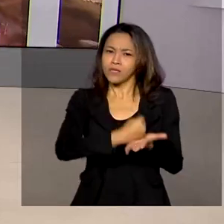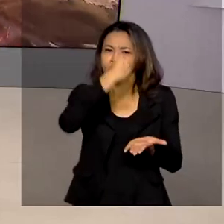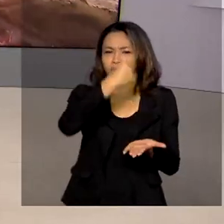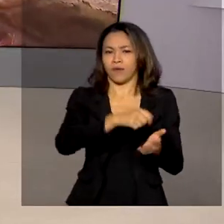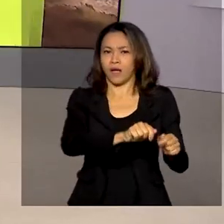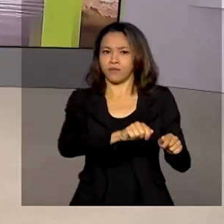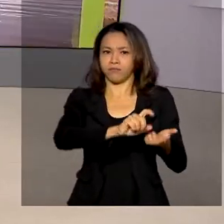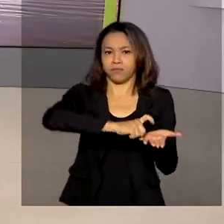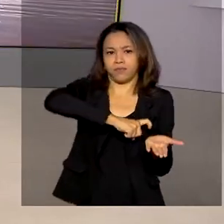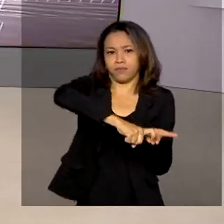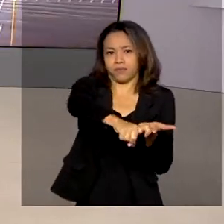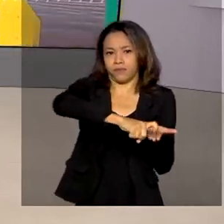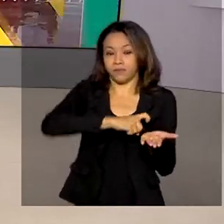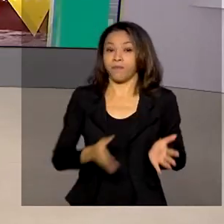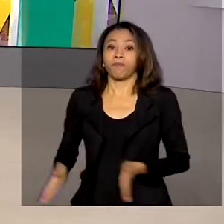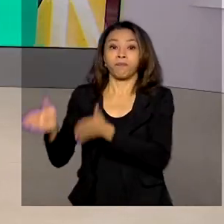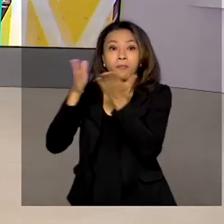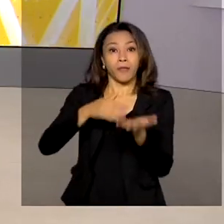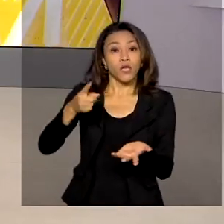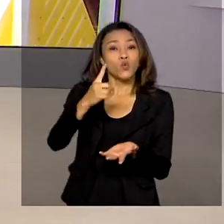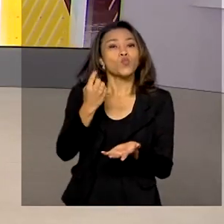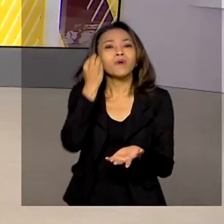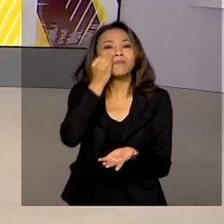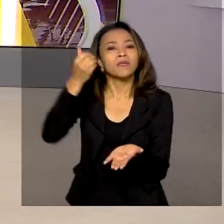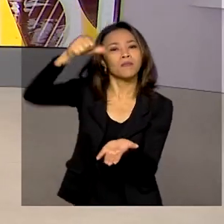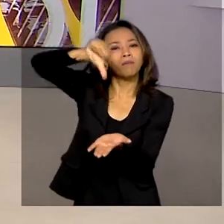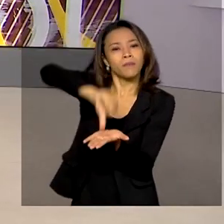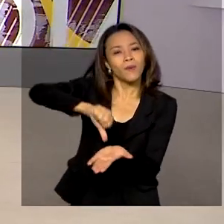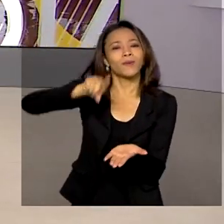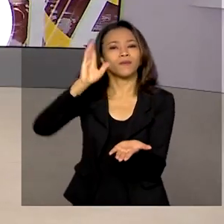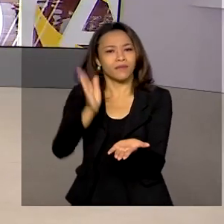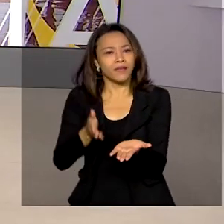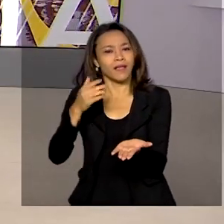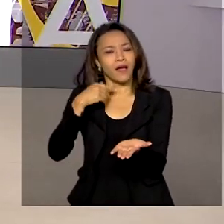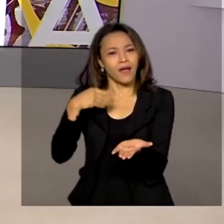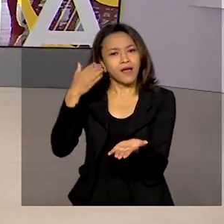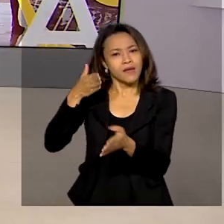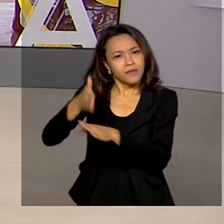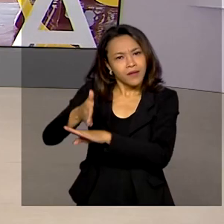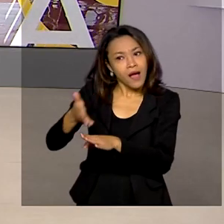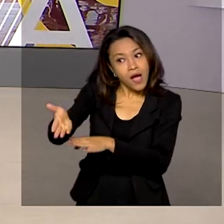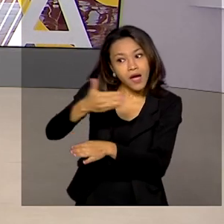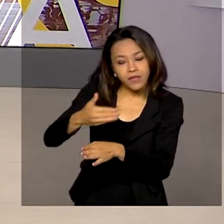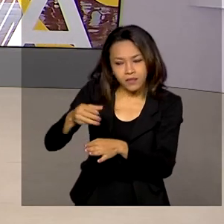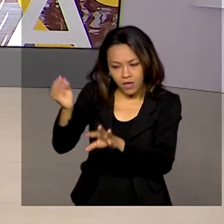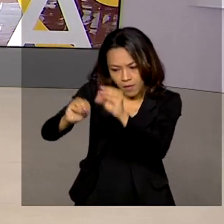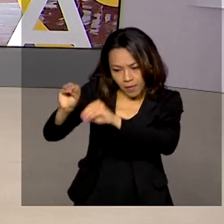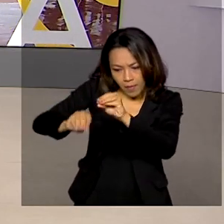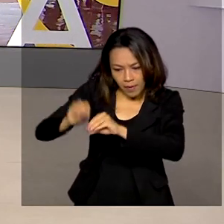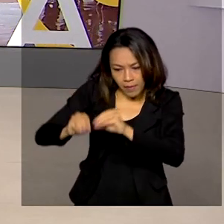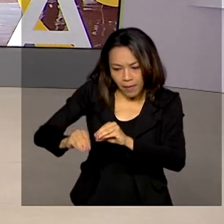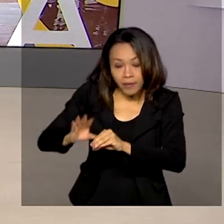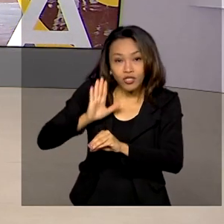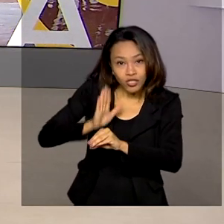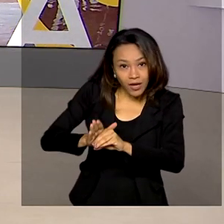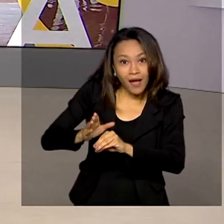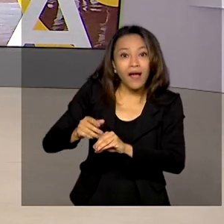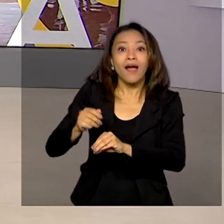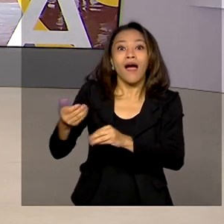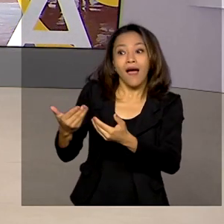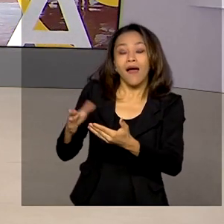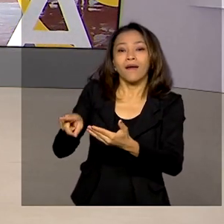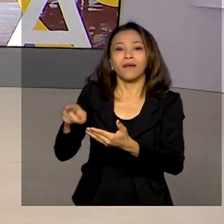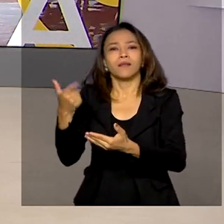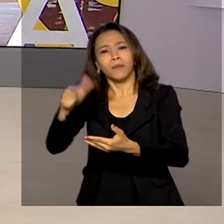piloto da Receita Federal vai permitir que o contribuinte possa acessar a declaração pré-preenchida. Esse acesso será aberto para